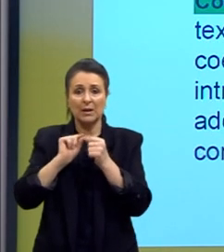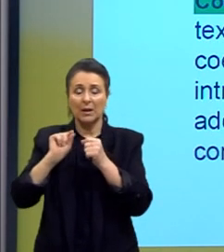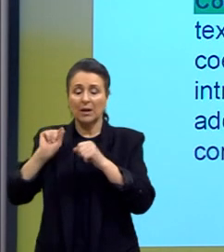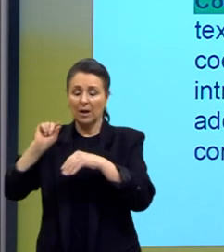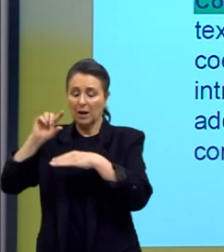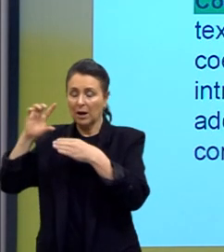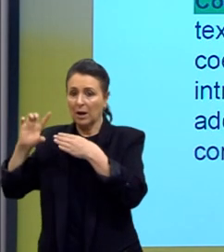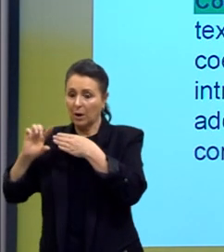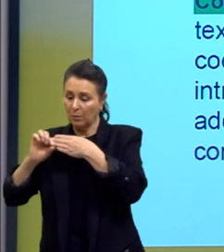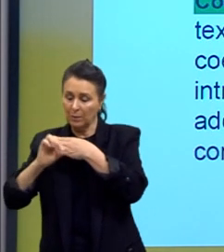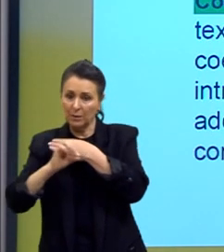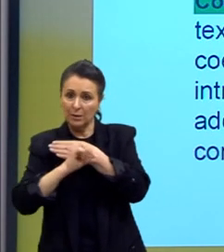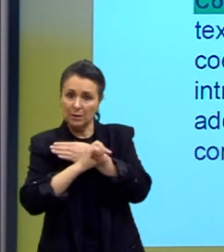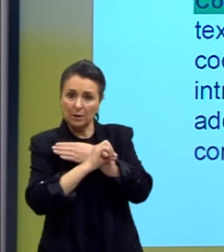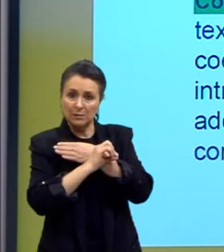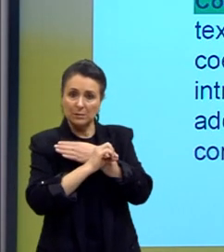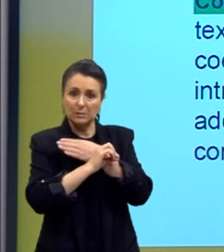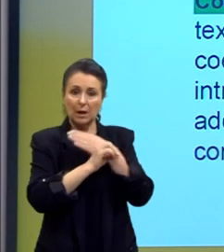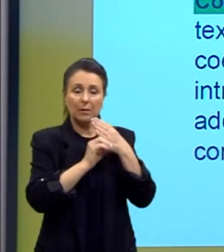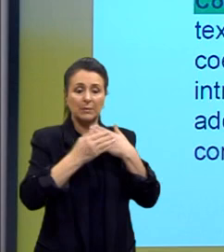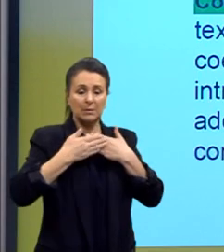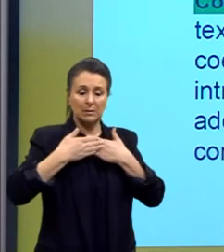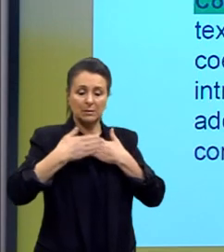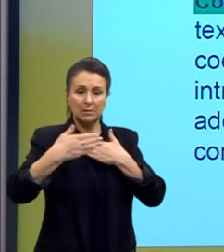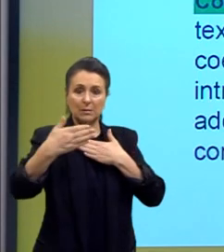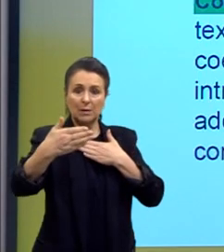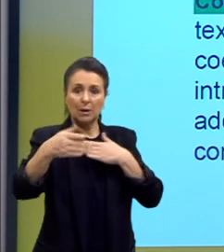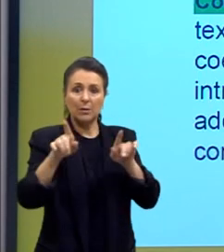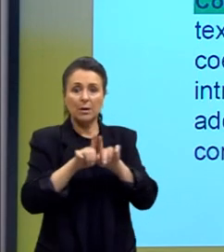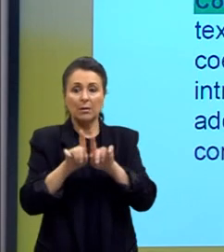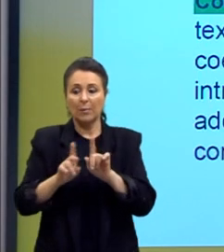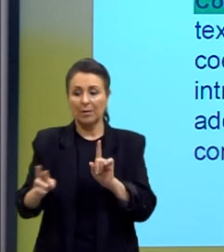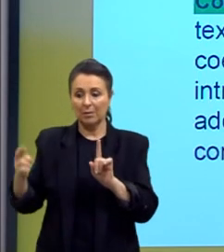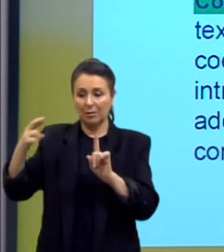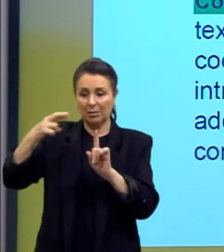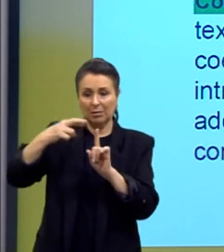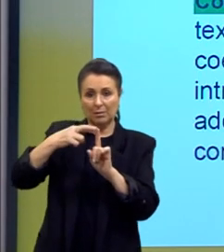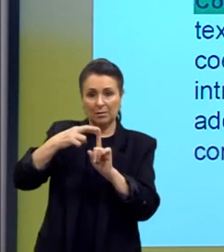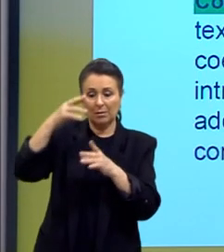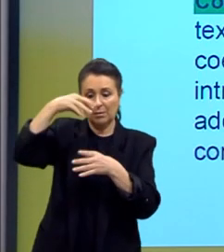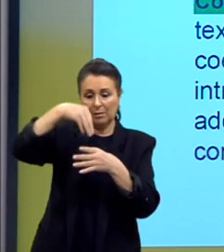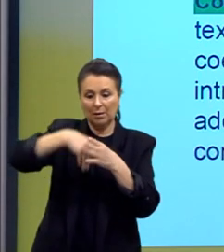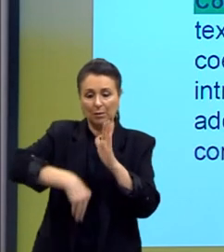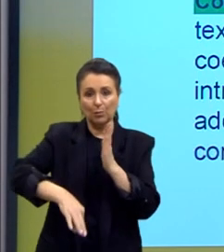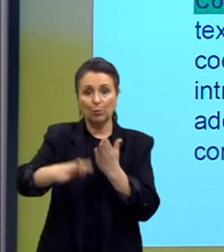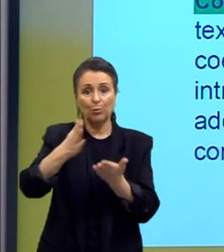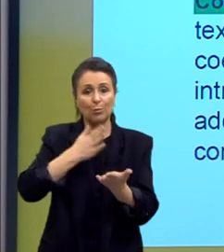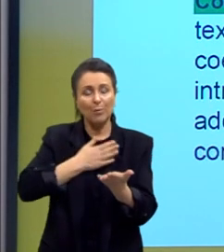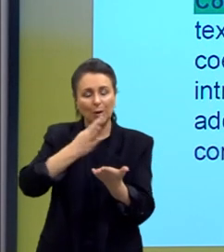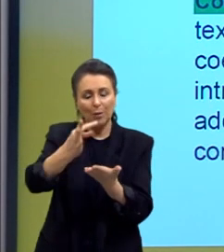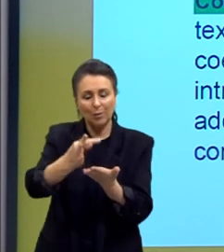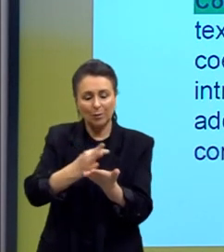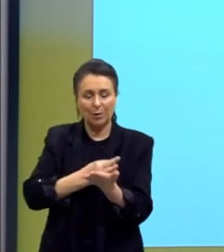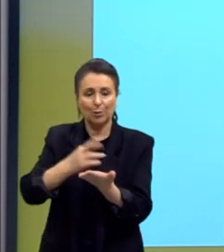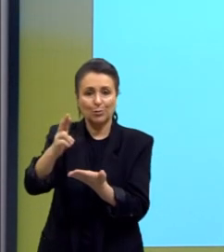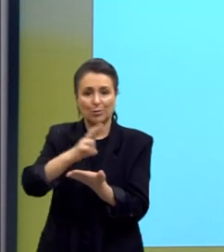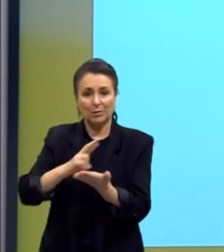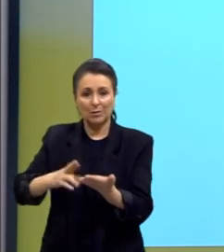sequencial e a coerência referencial dentro do meu texto de redação.